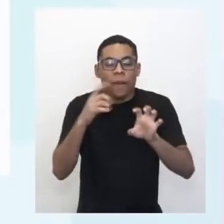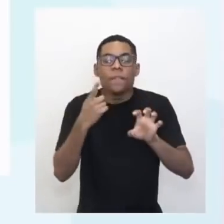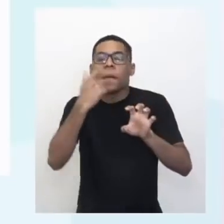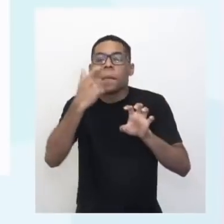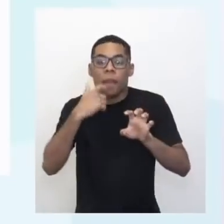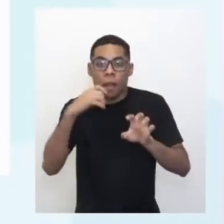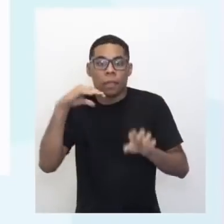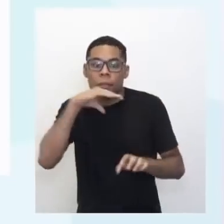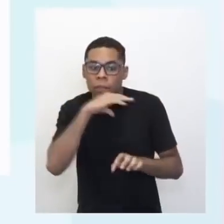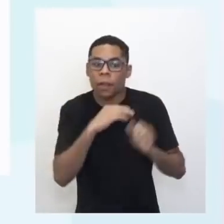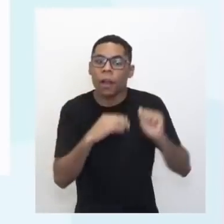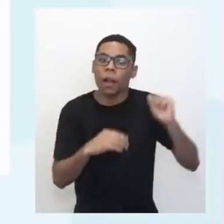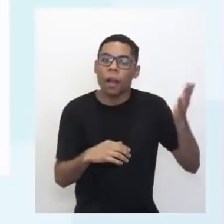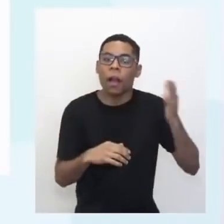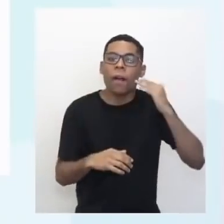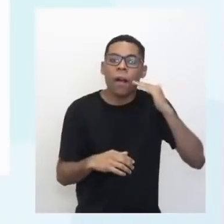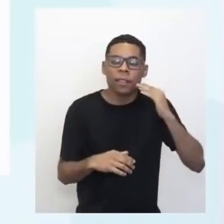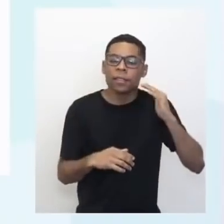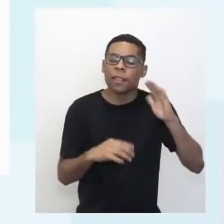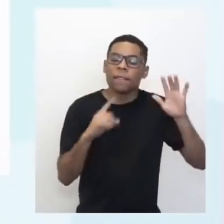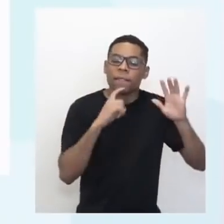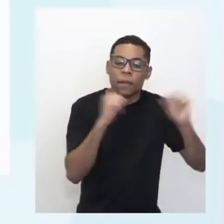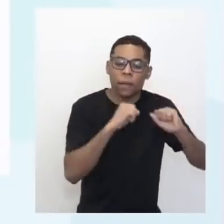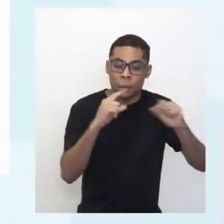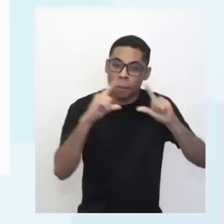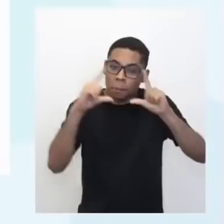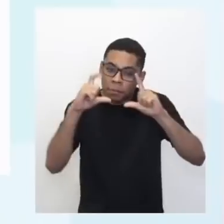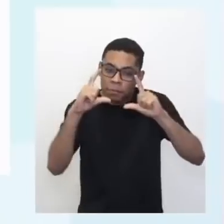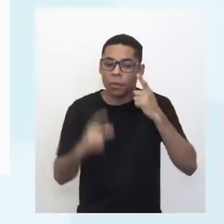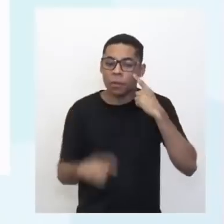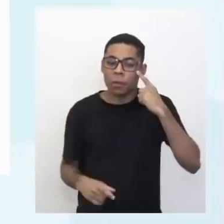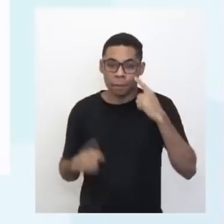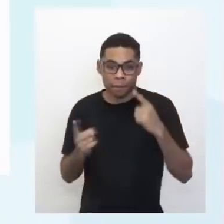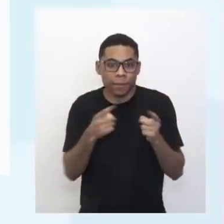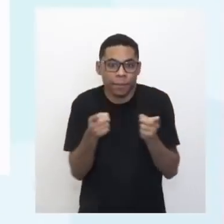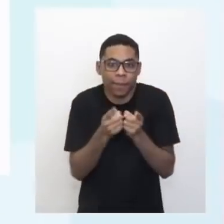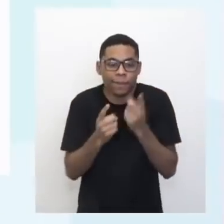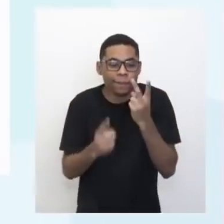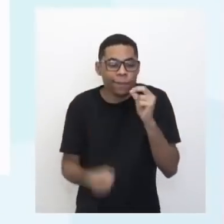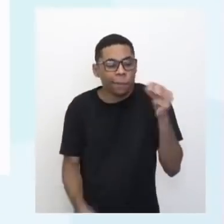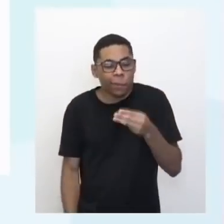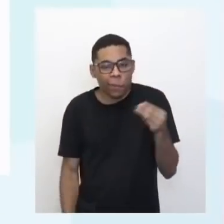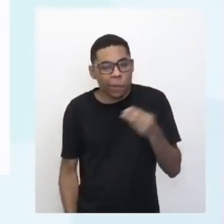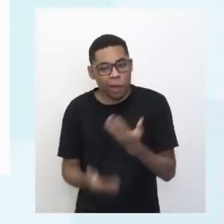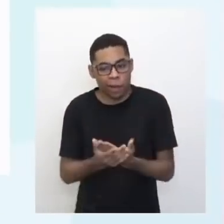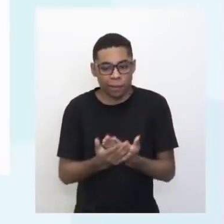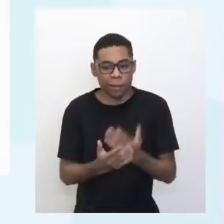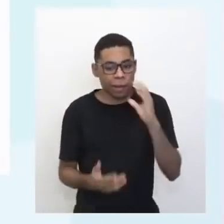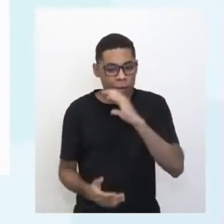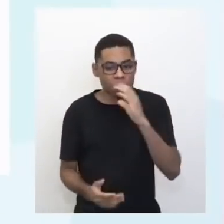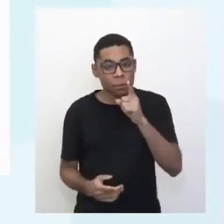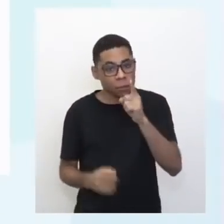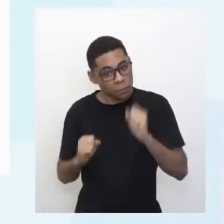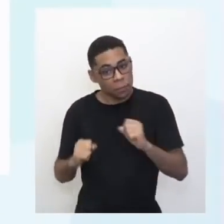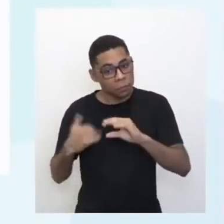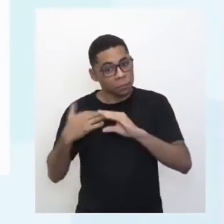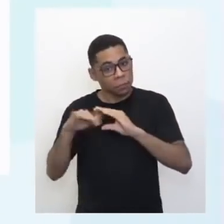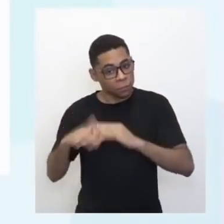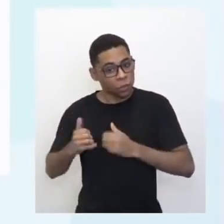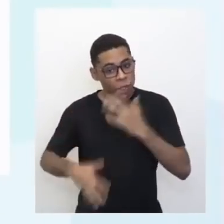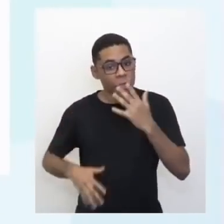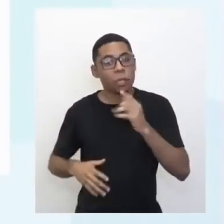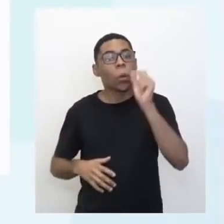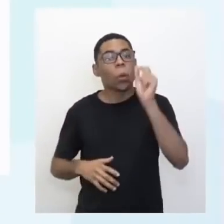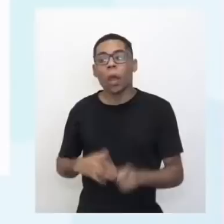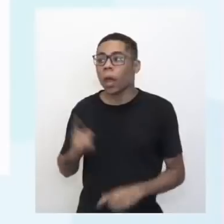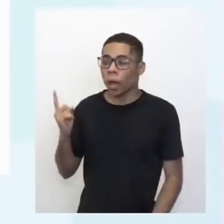consegue desvendar a figura, mas tem que ser rápido aí para falar, porque a nossa aula, você sabe que é curta, só tem 20 minutos. Pode escrever aí no chat que está aberto, né, Joel? Isso